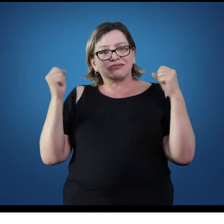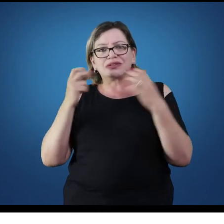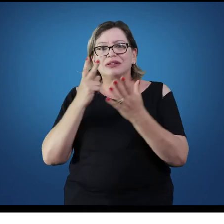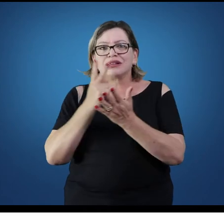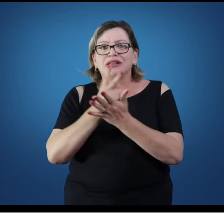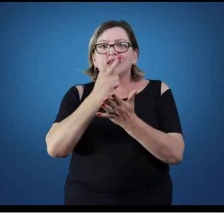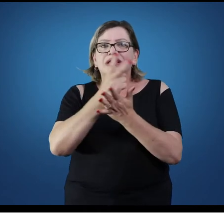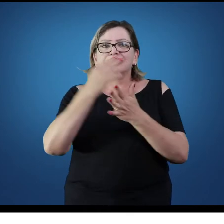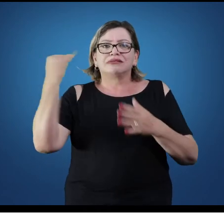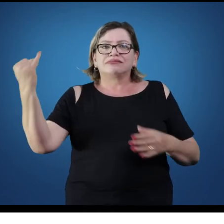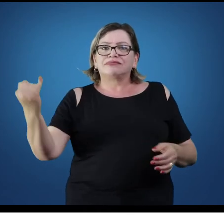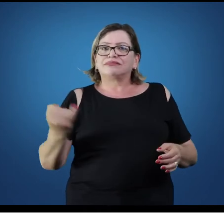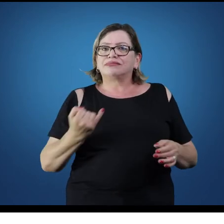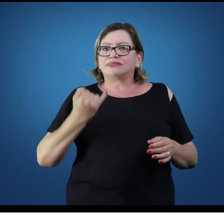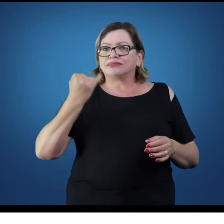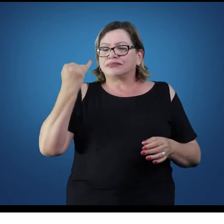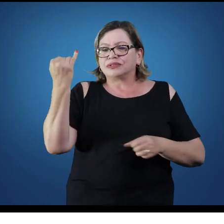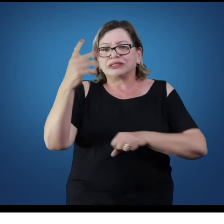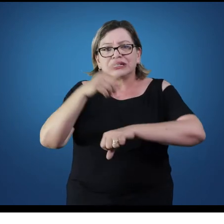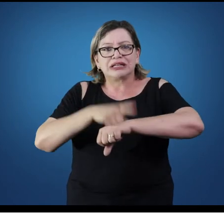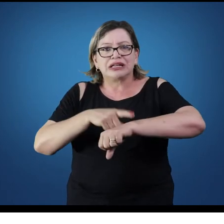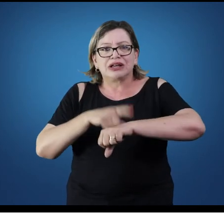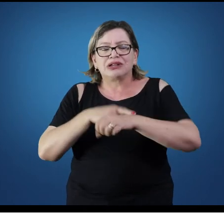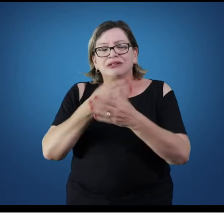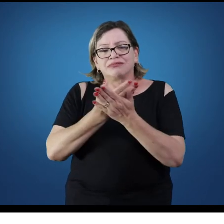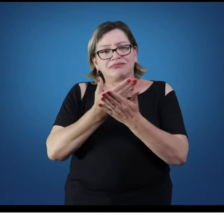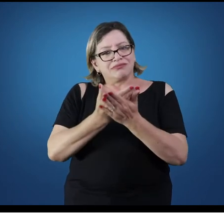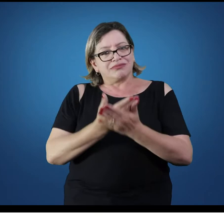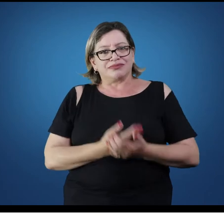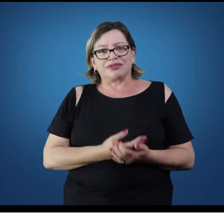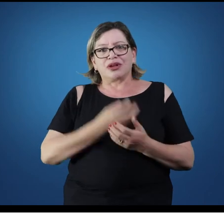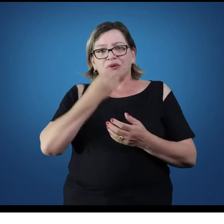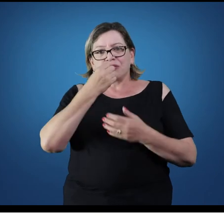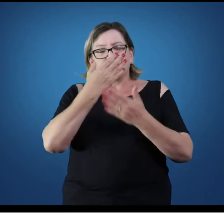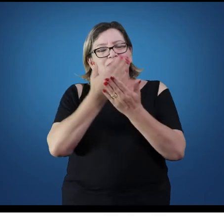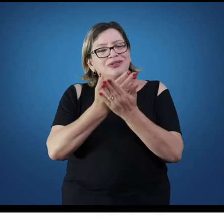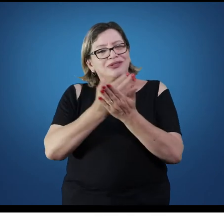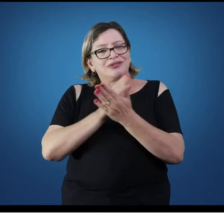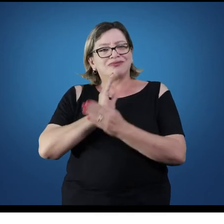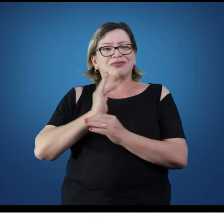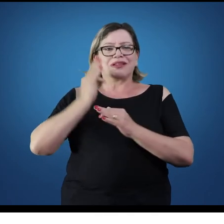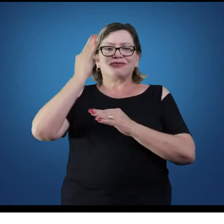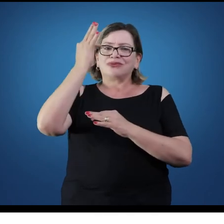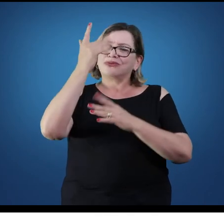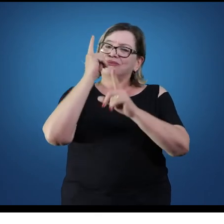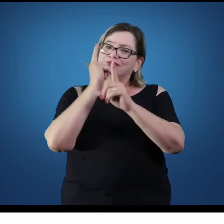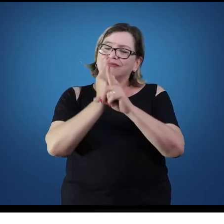atenção aí para vocês na hora dos estudos. Bons estudos e até a próxima unidade.